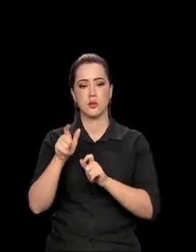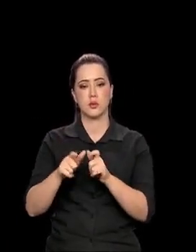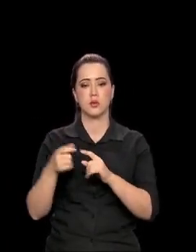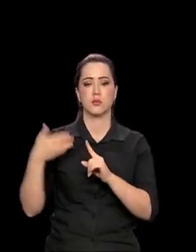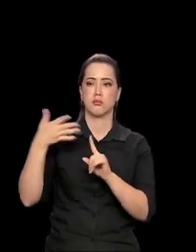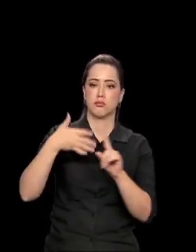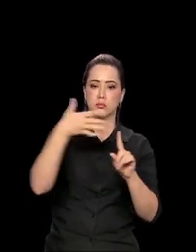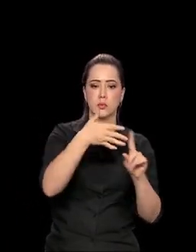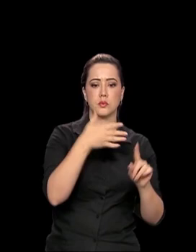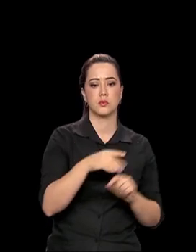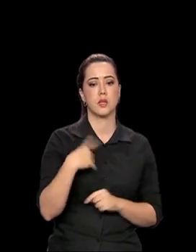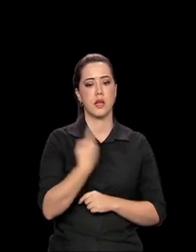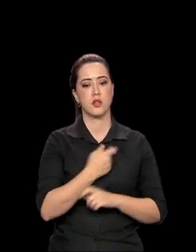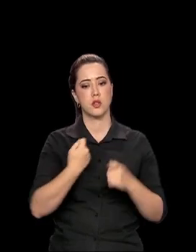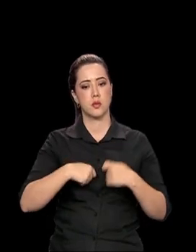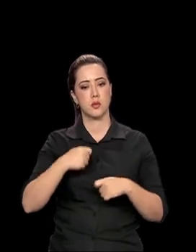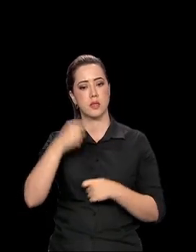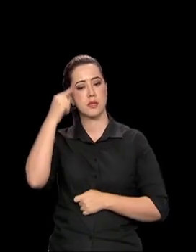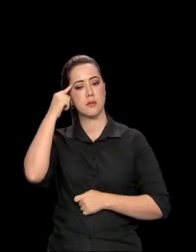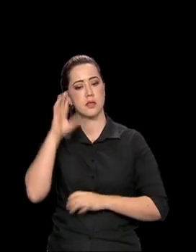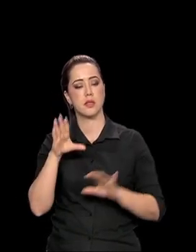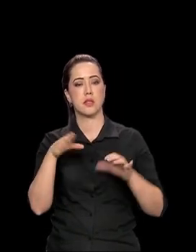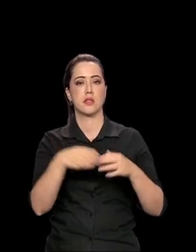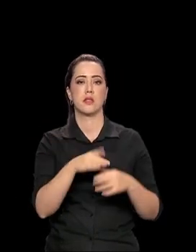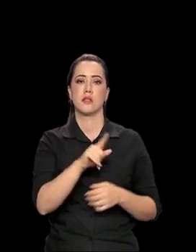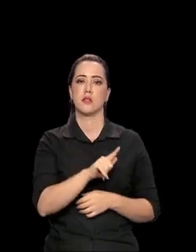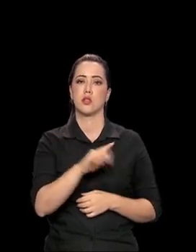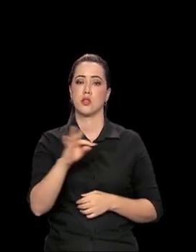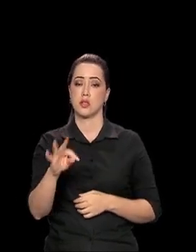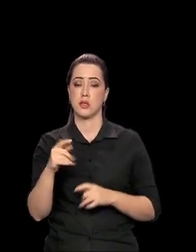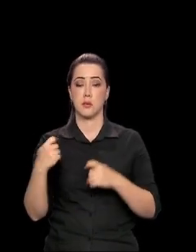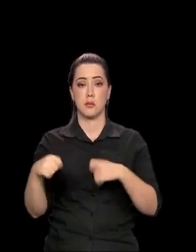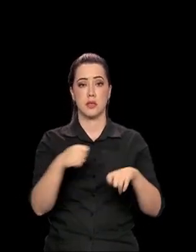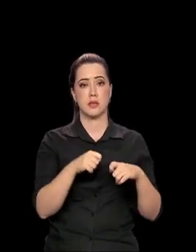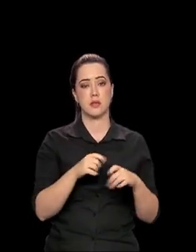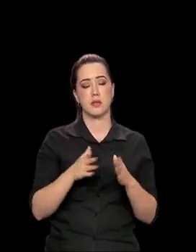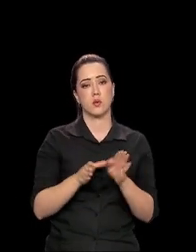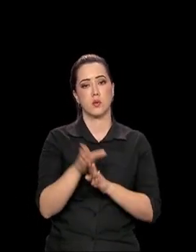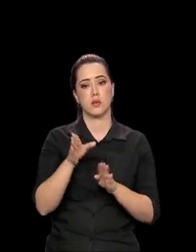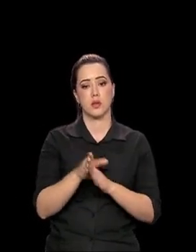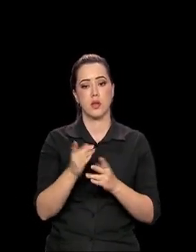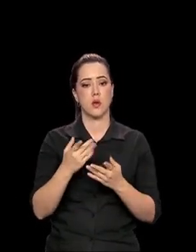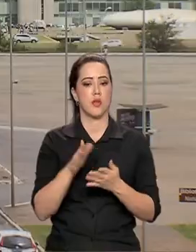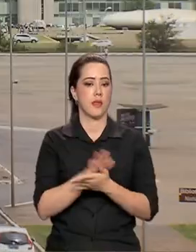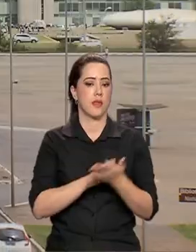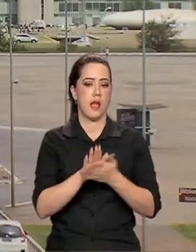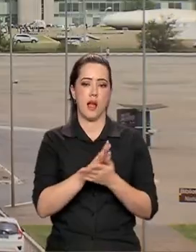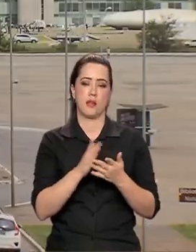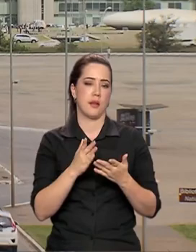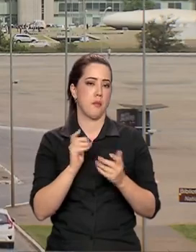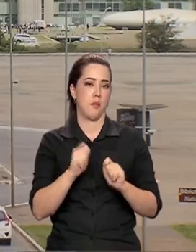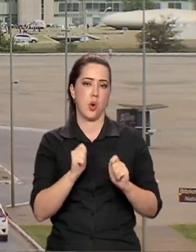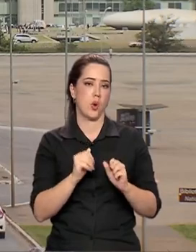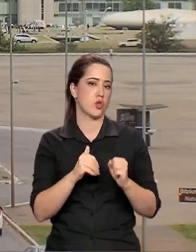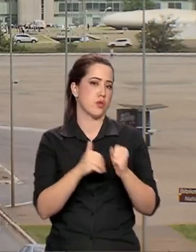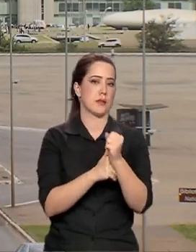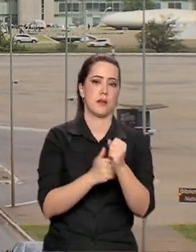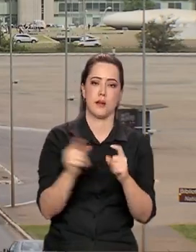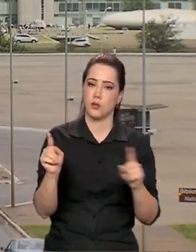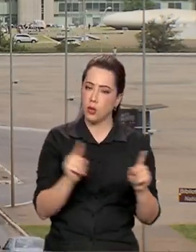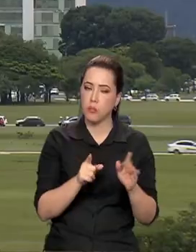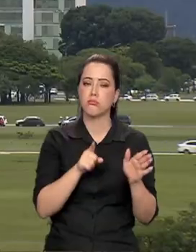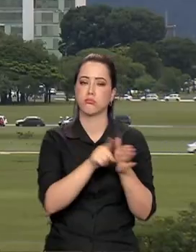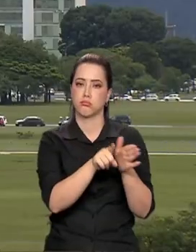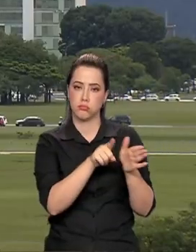que pensar de uma forma que esse GT tem que fazer as recomendações. Nada tem que ficar se investigar. O objetivo é desenvolver